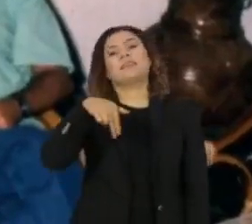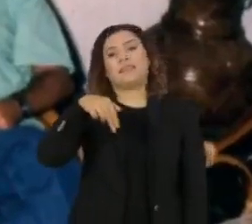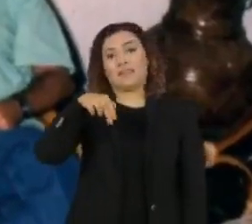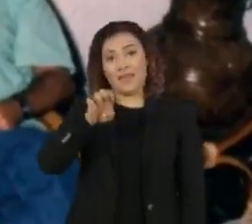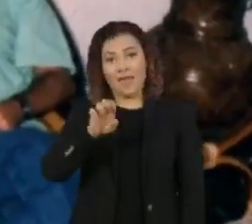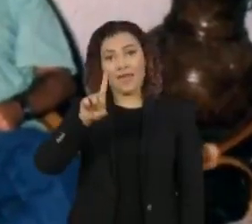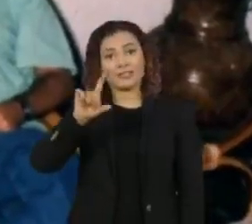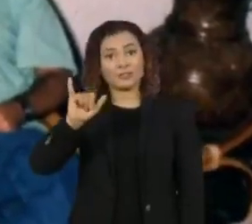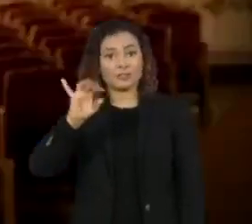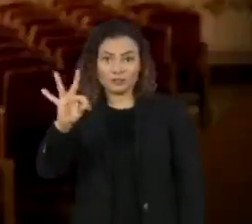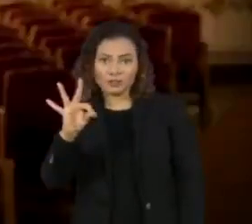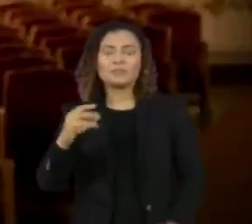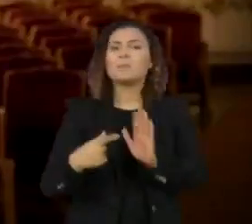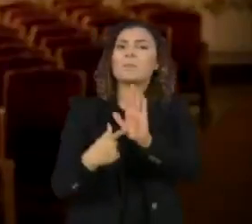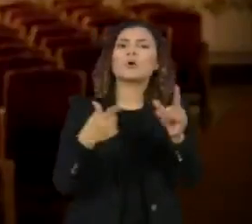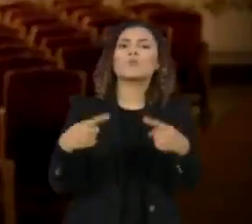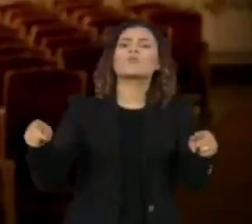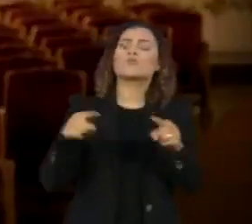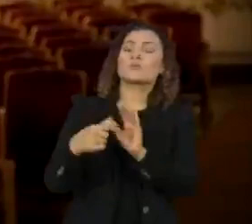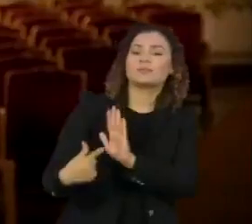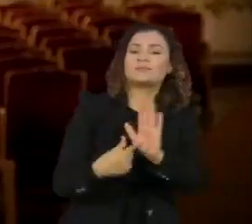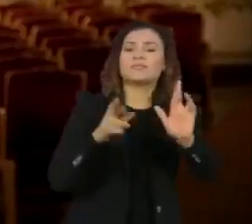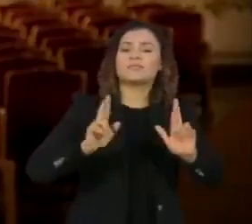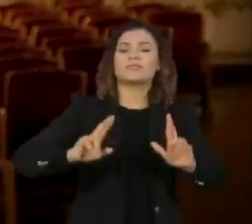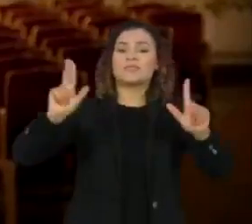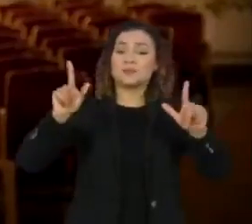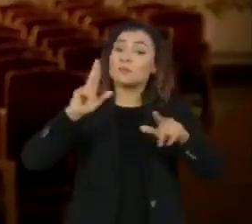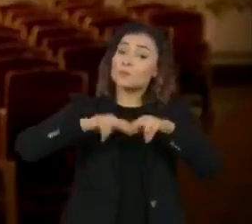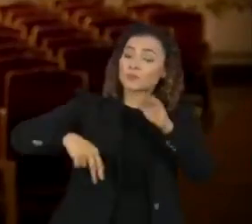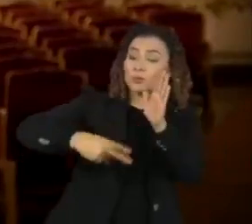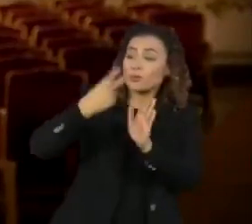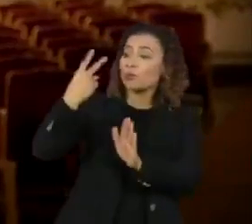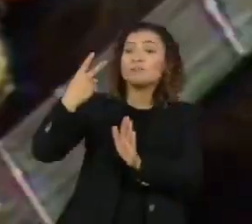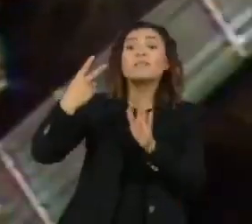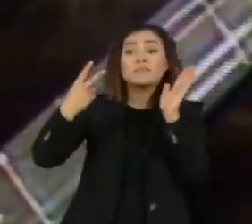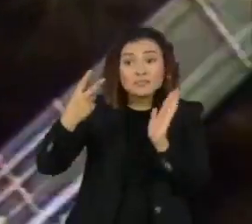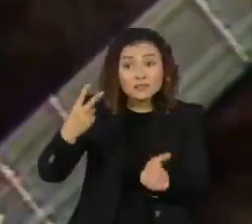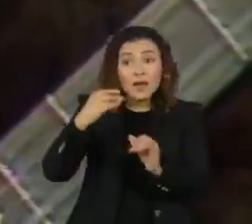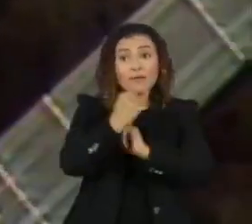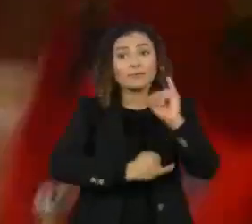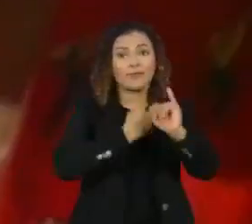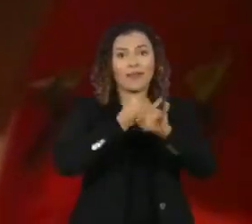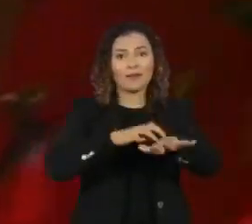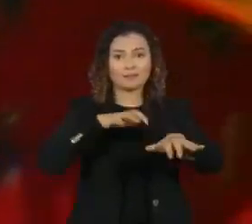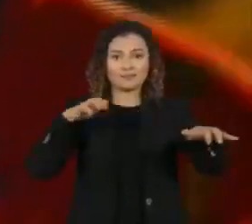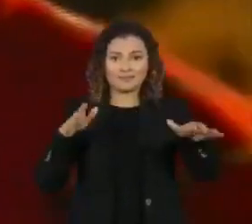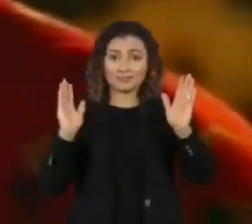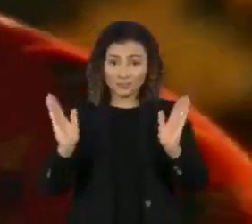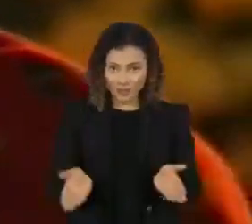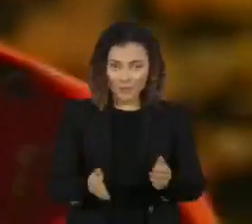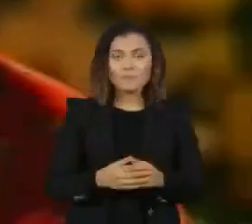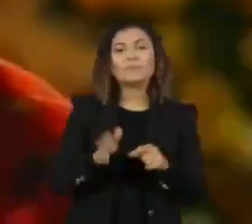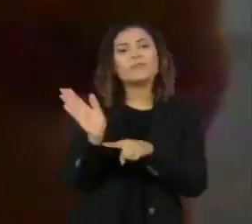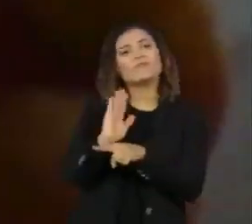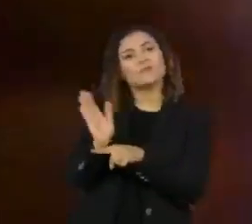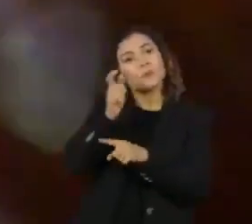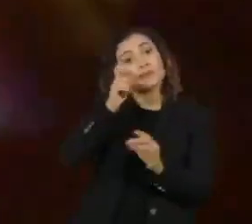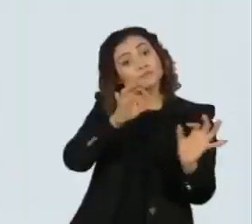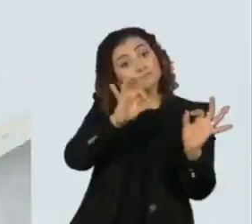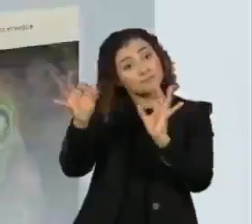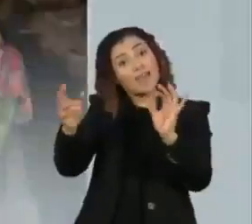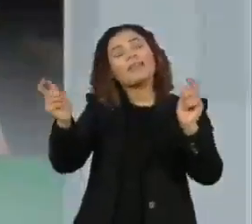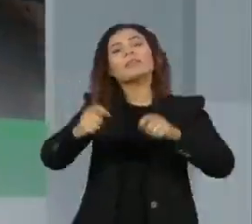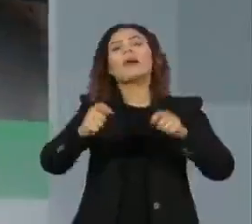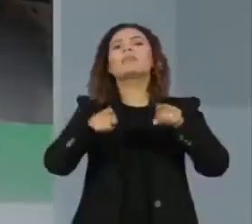mundo através da música. Pela segunda vez, o festival é totalmente online. Além dos filmes, você também